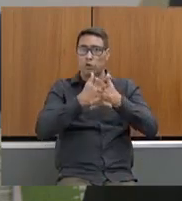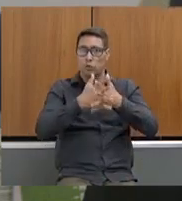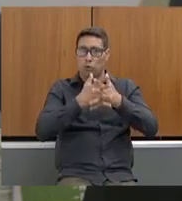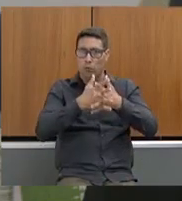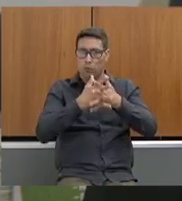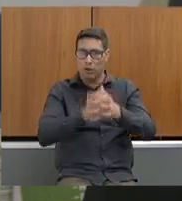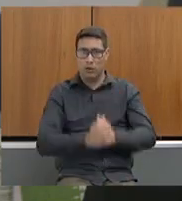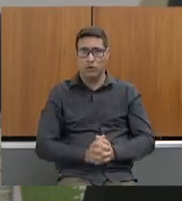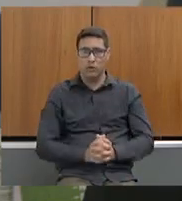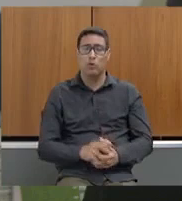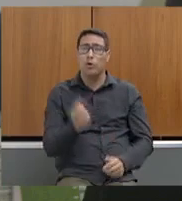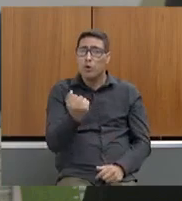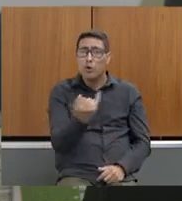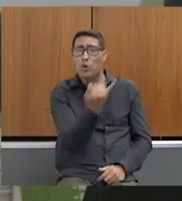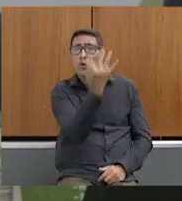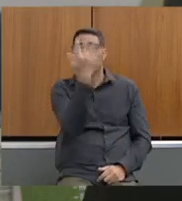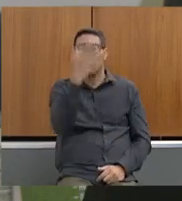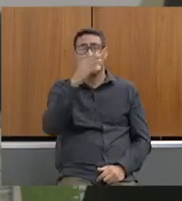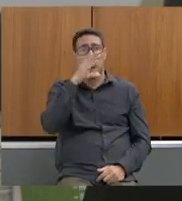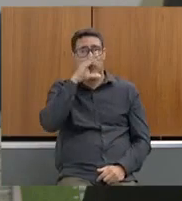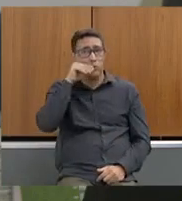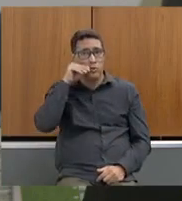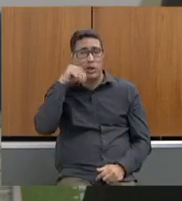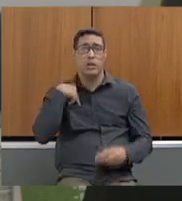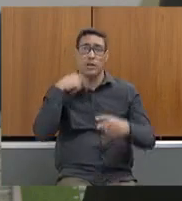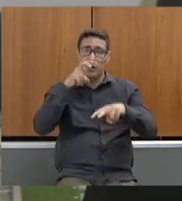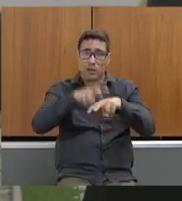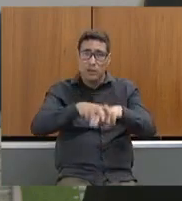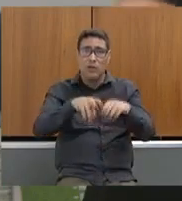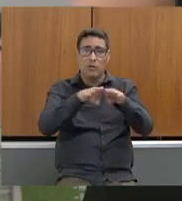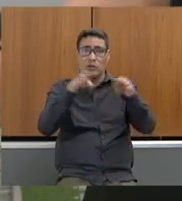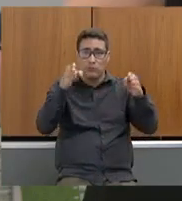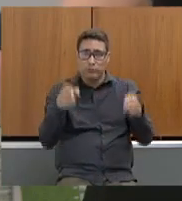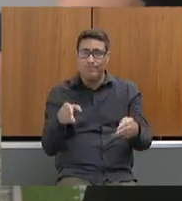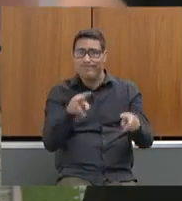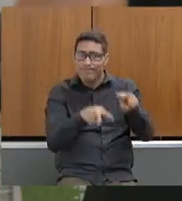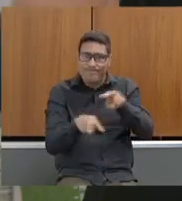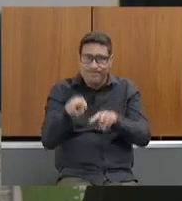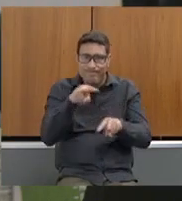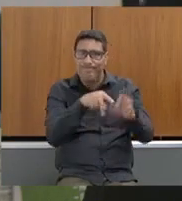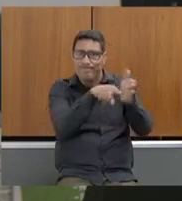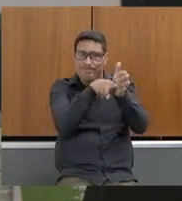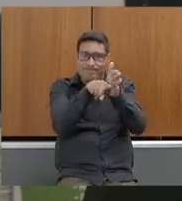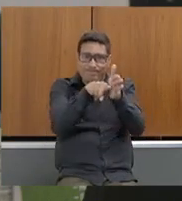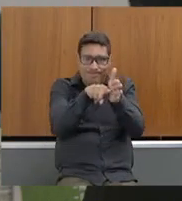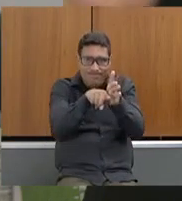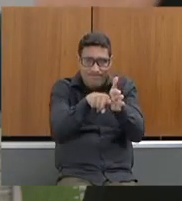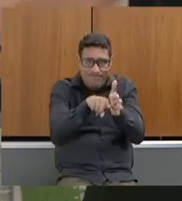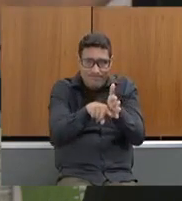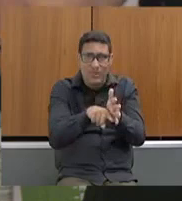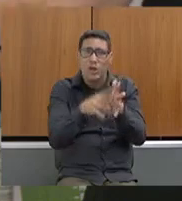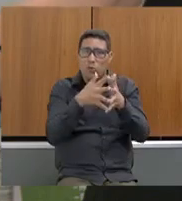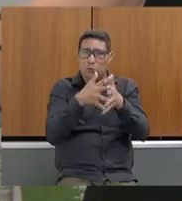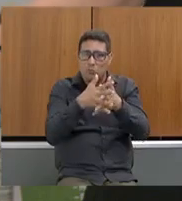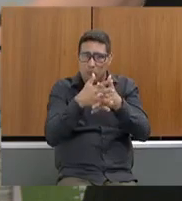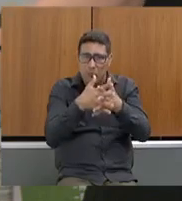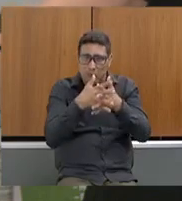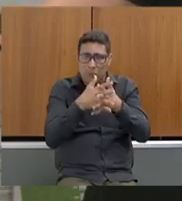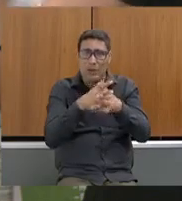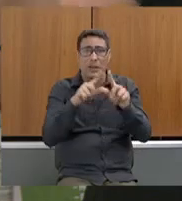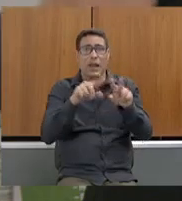Quantos servidores estão, nesse exato momento, sentados na sua mesa, analisando processos complexos, tendo uma responsabilidade